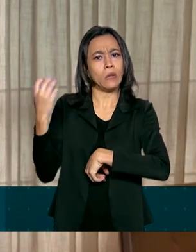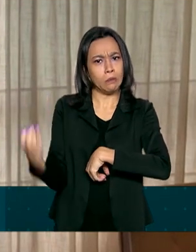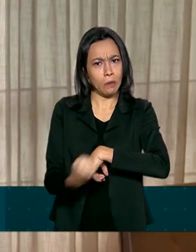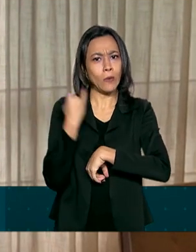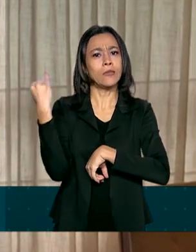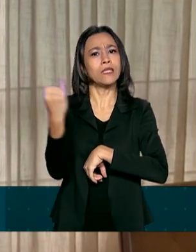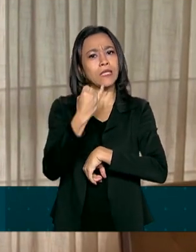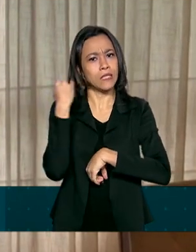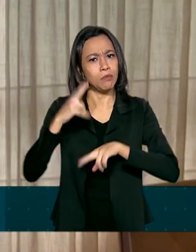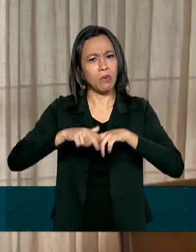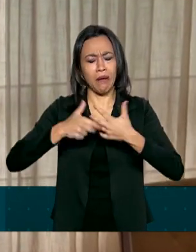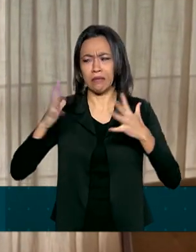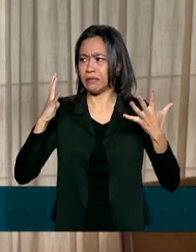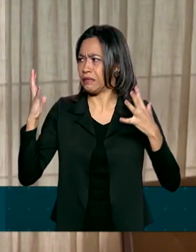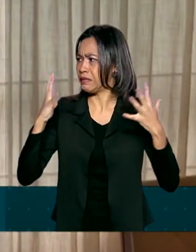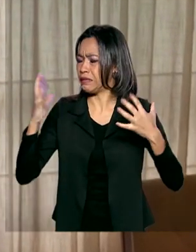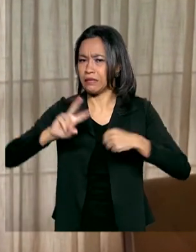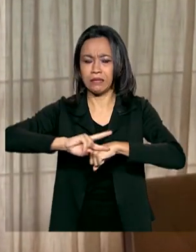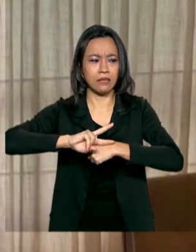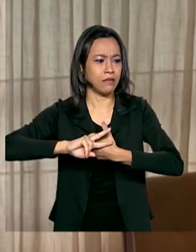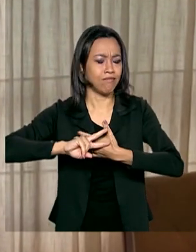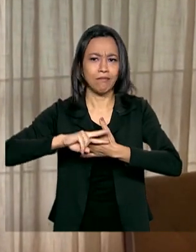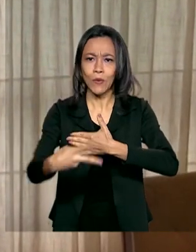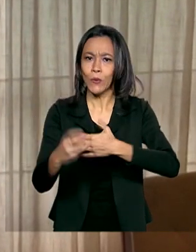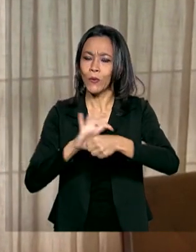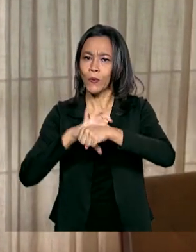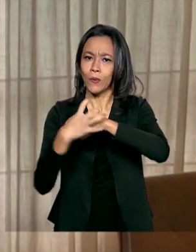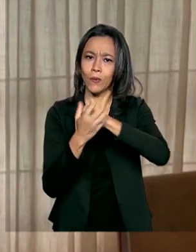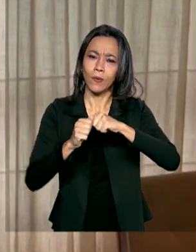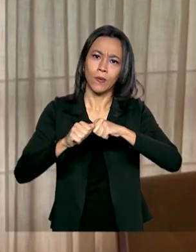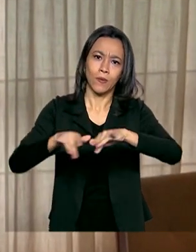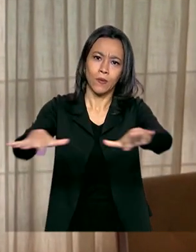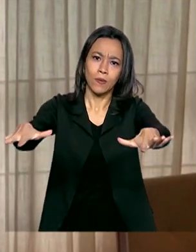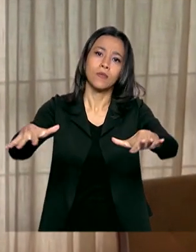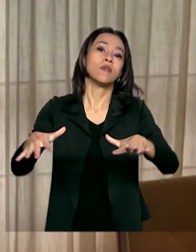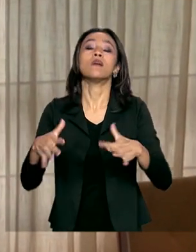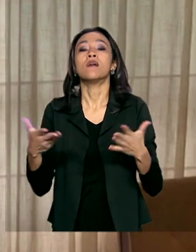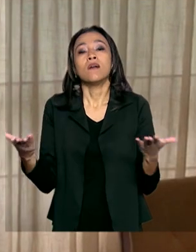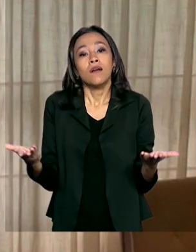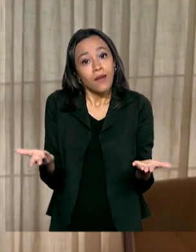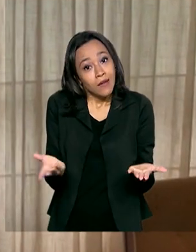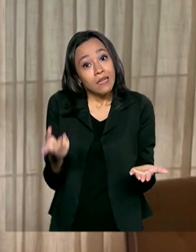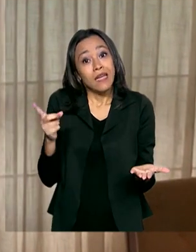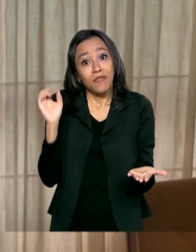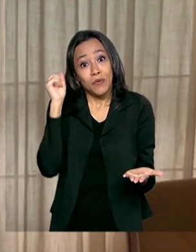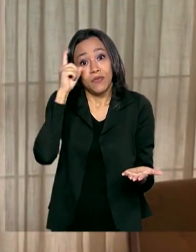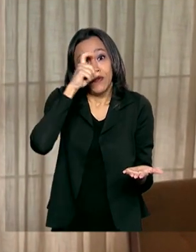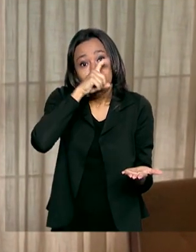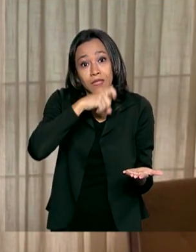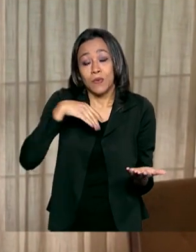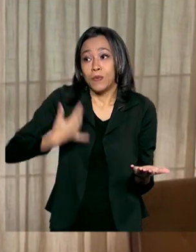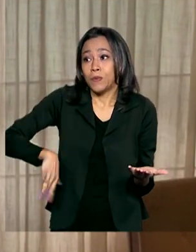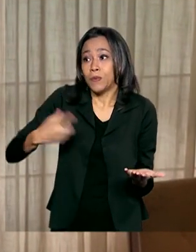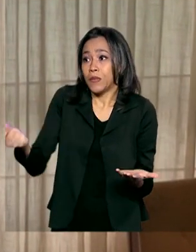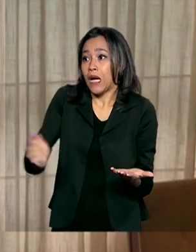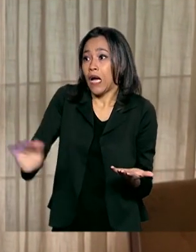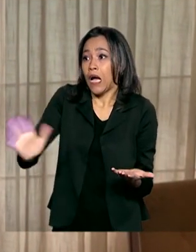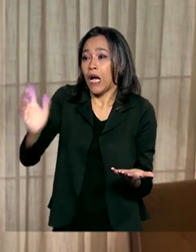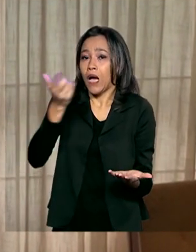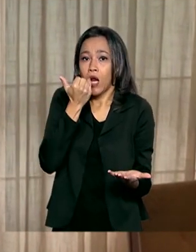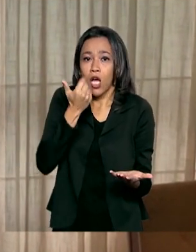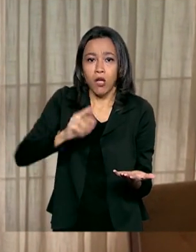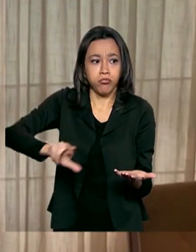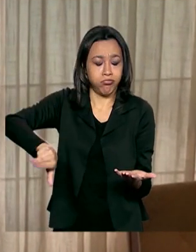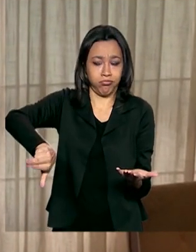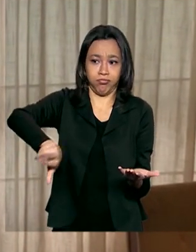devido a essa crise toda, essa pandemia. E assim, de repente, o custo de vida ficou muito alto, tudo aumentou muito, né?